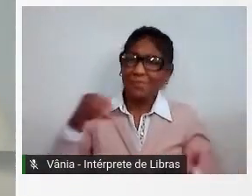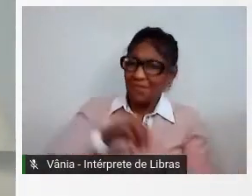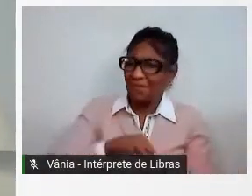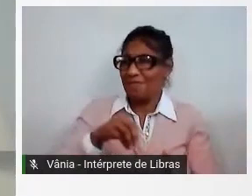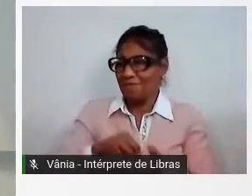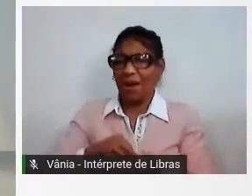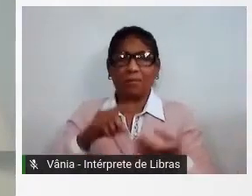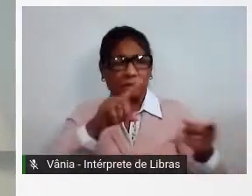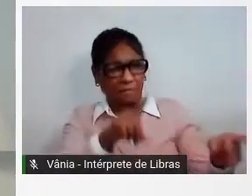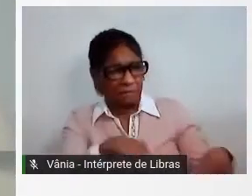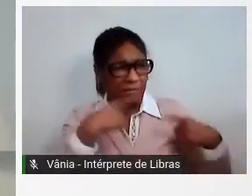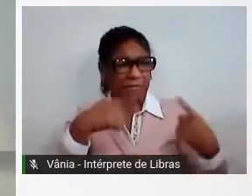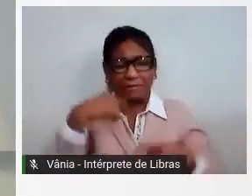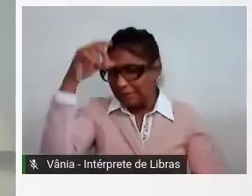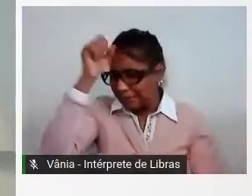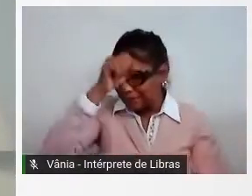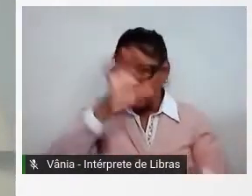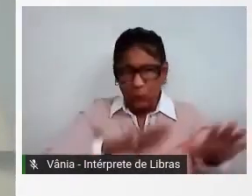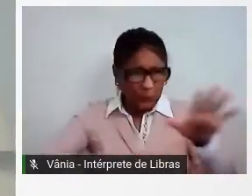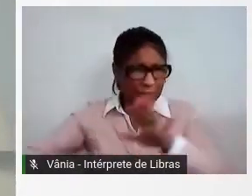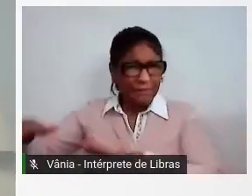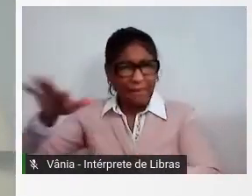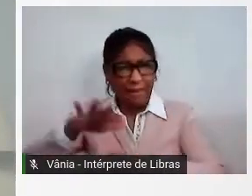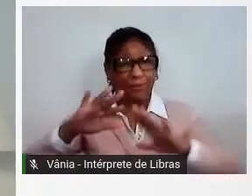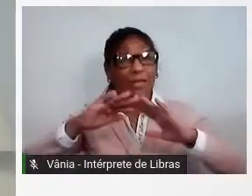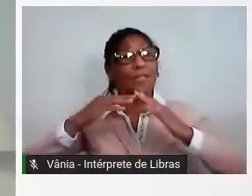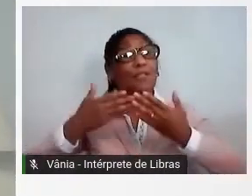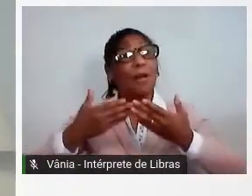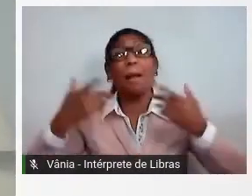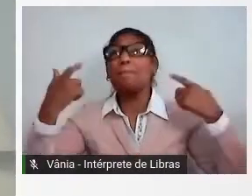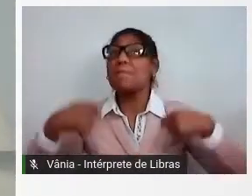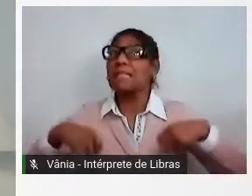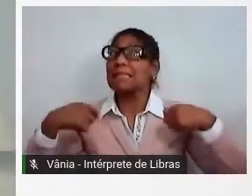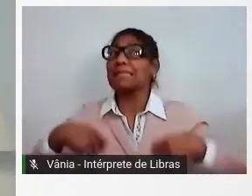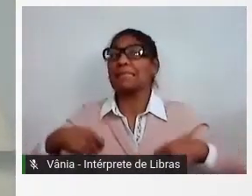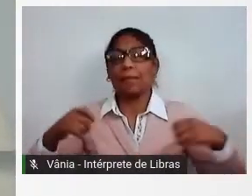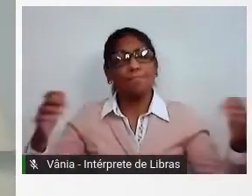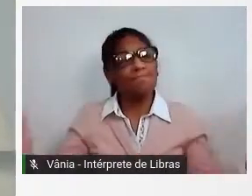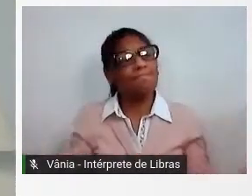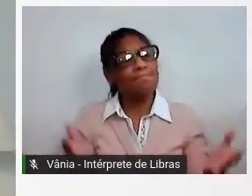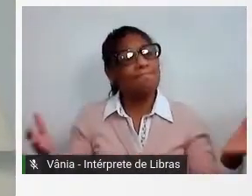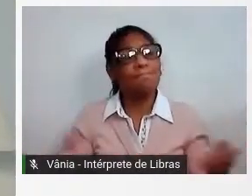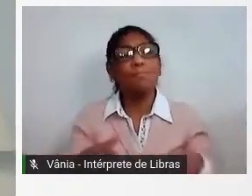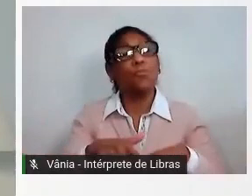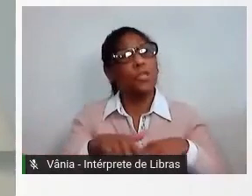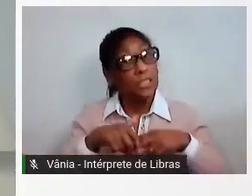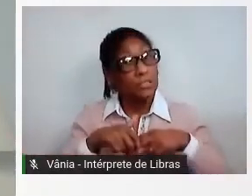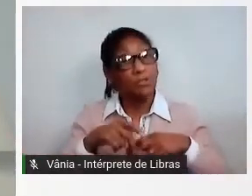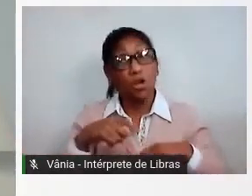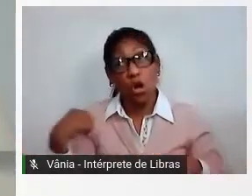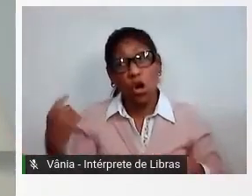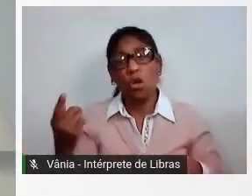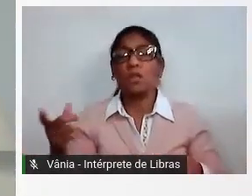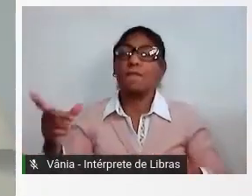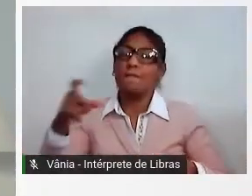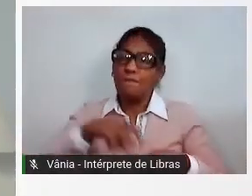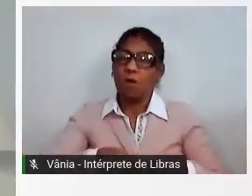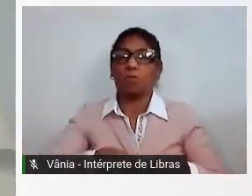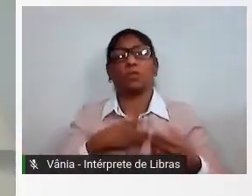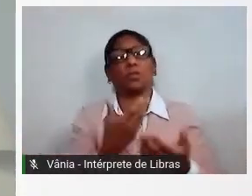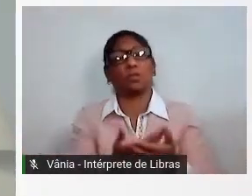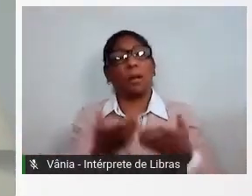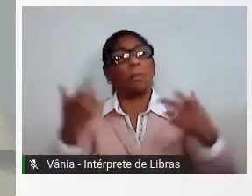estímulos, pela ausência dos cuidados que a escola deve proporcionar. E por isso nós insistimos no retorno das aulas